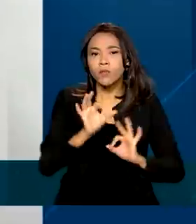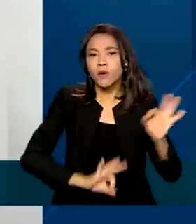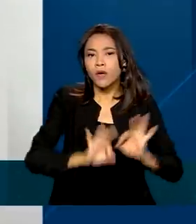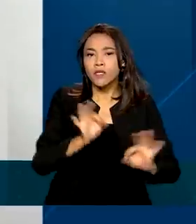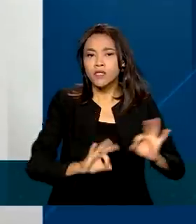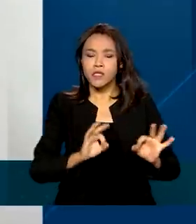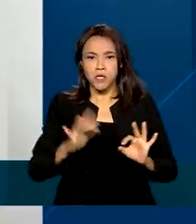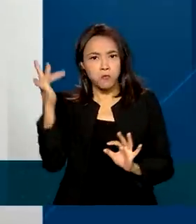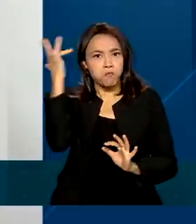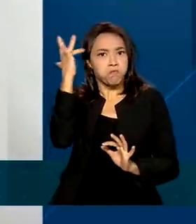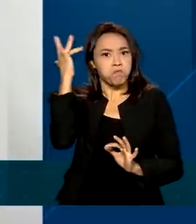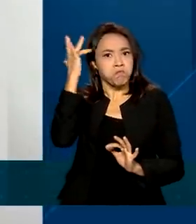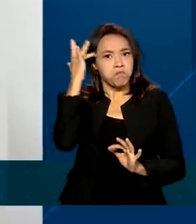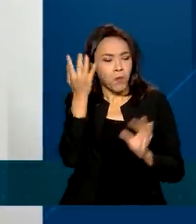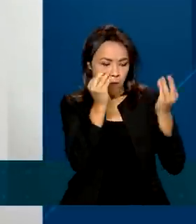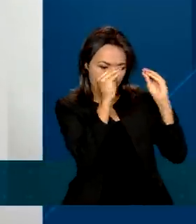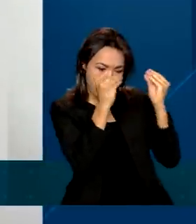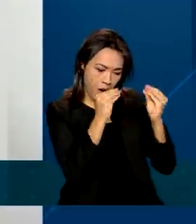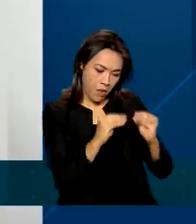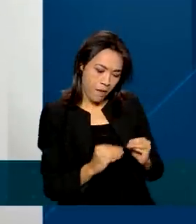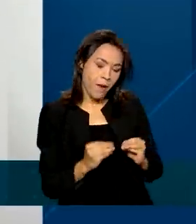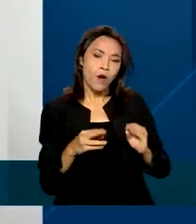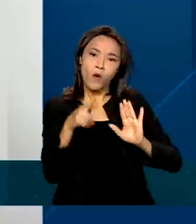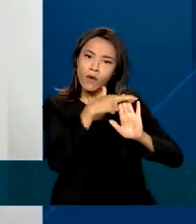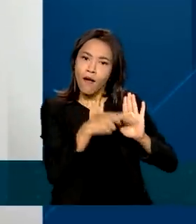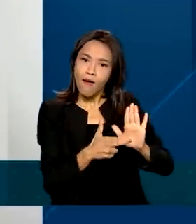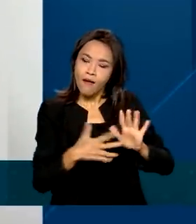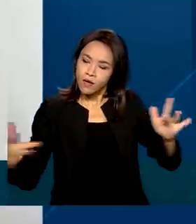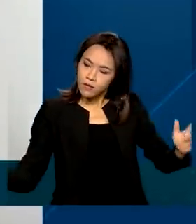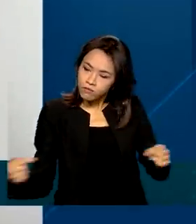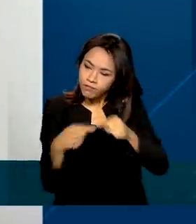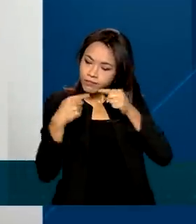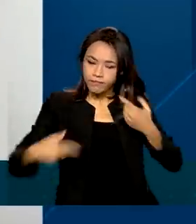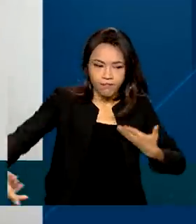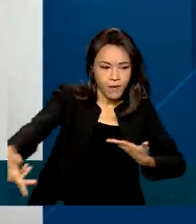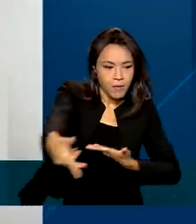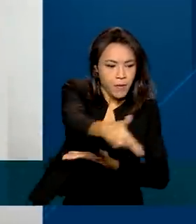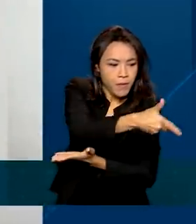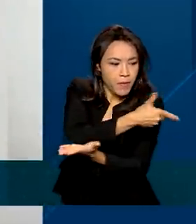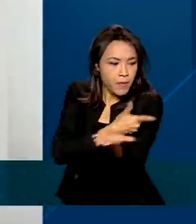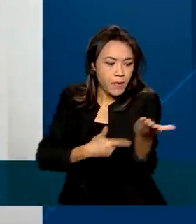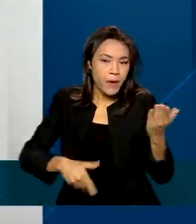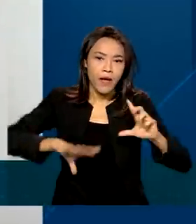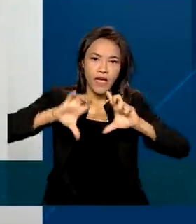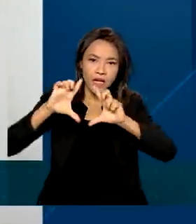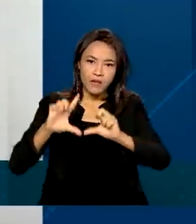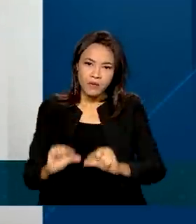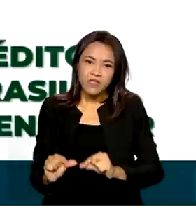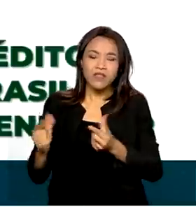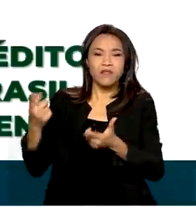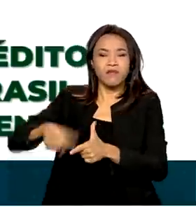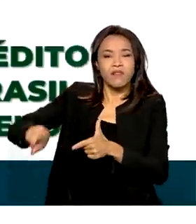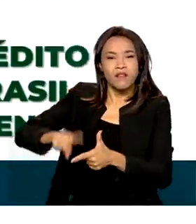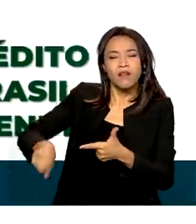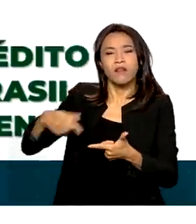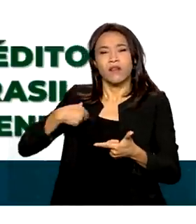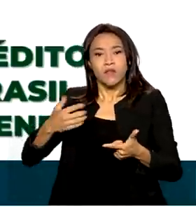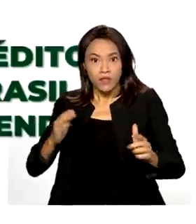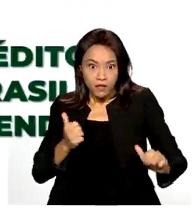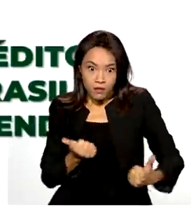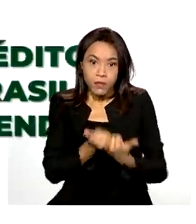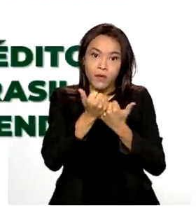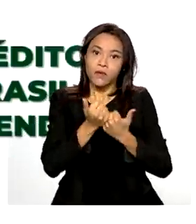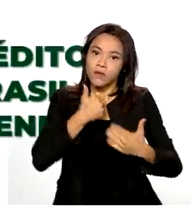econômico via mercado, com regras horizontais, diminuindo ineficiências alocativas e gerando